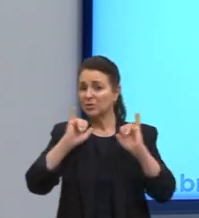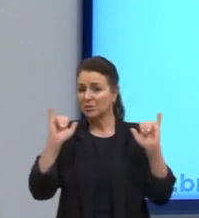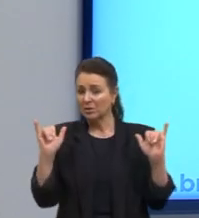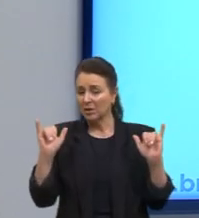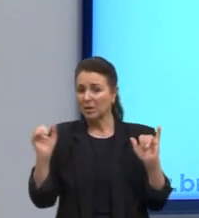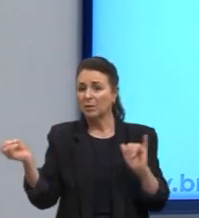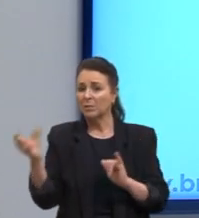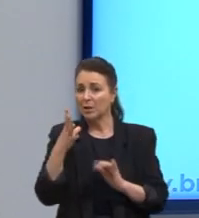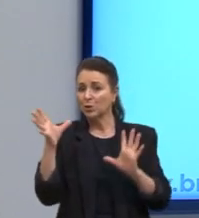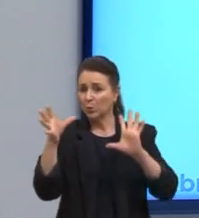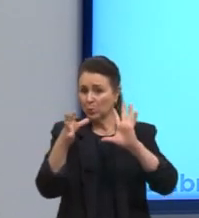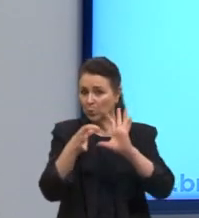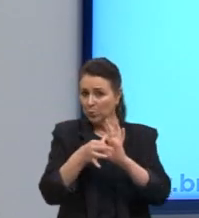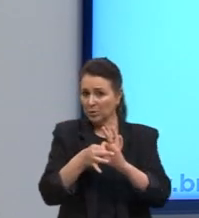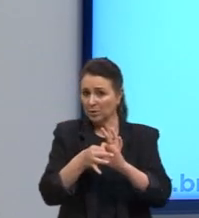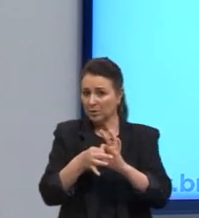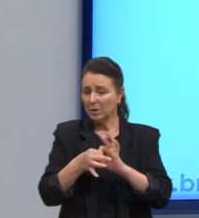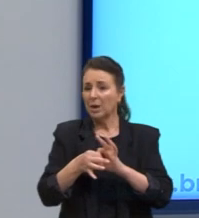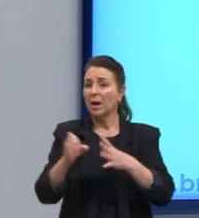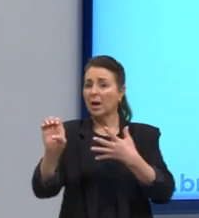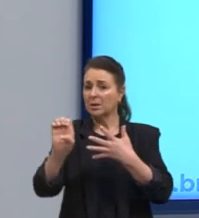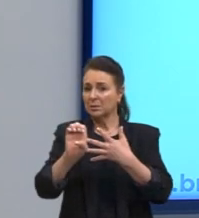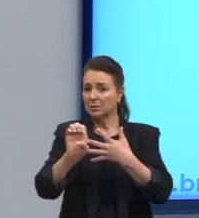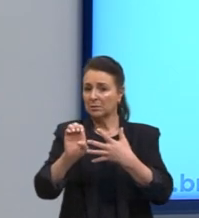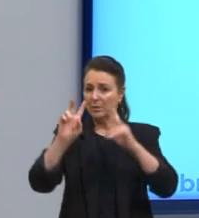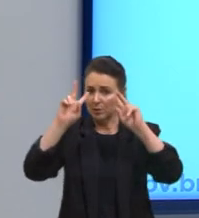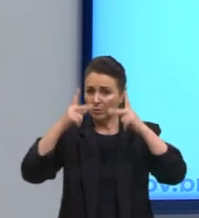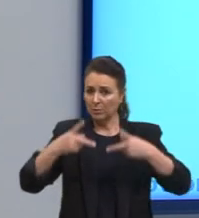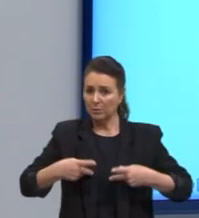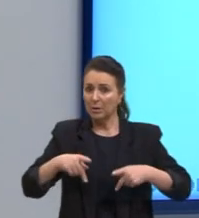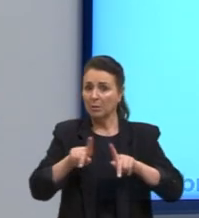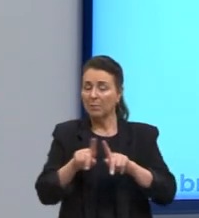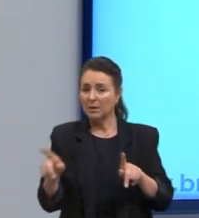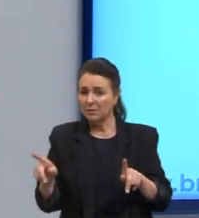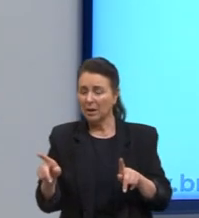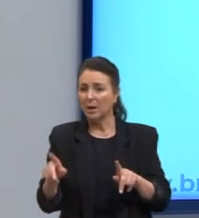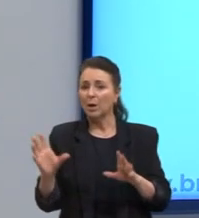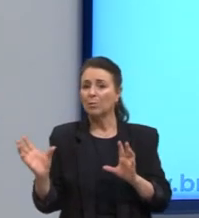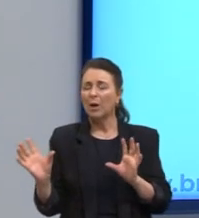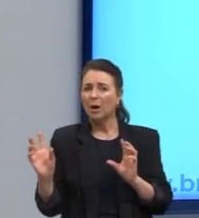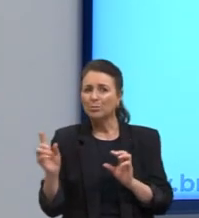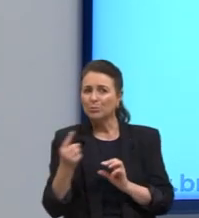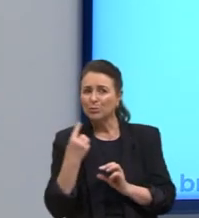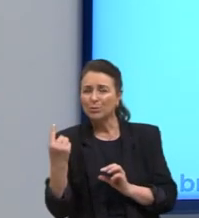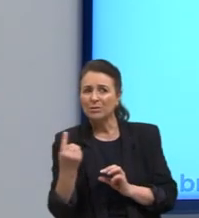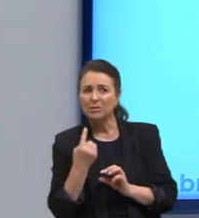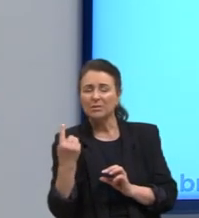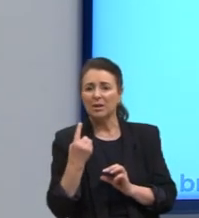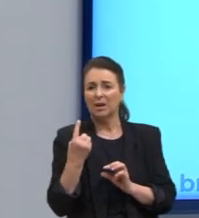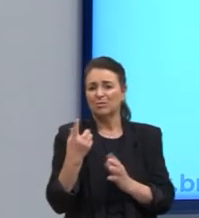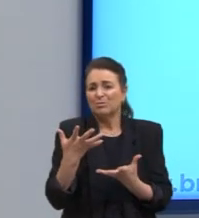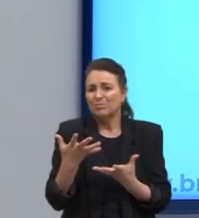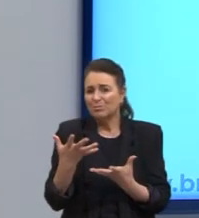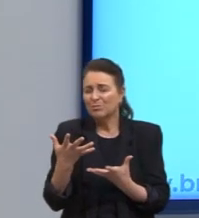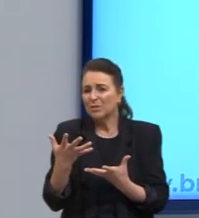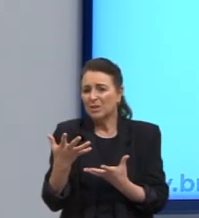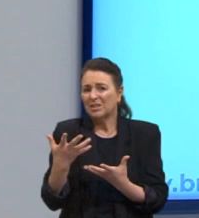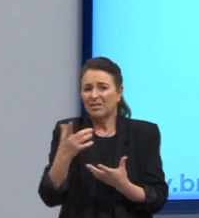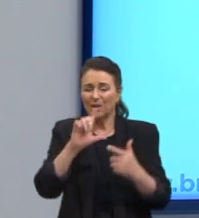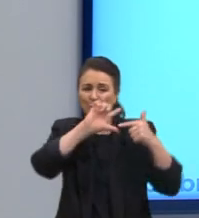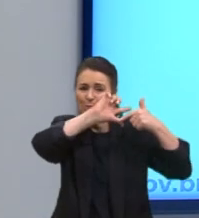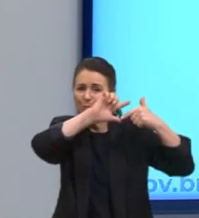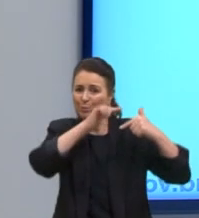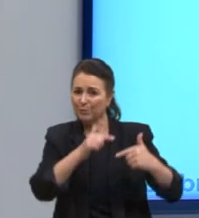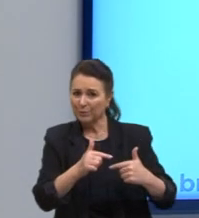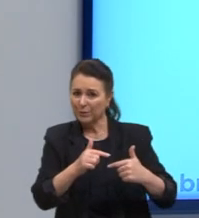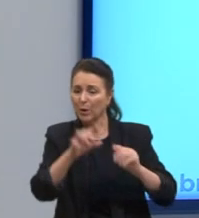a espécie humana, porém, é uma unidade paradoxal, uma unidade sunidade. O texto apresenta uma